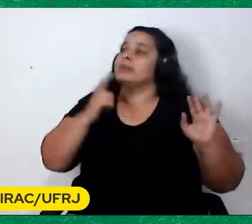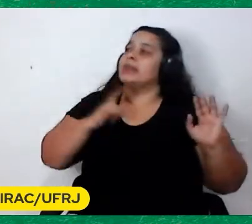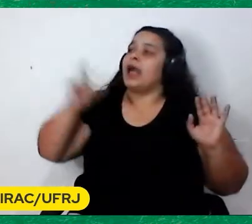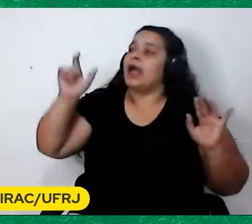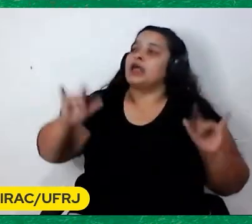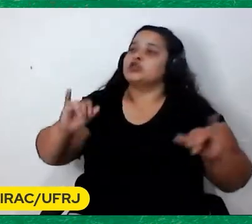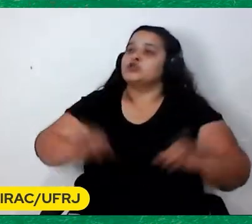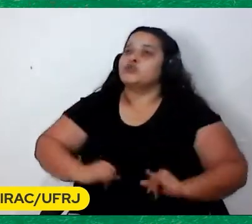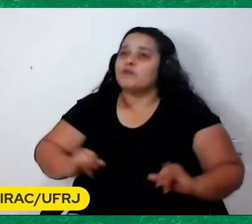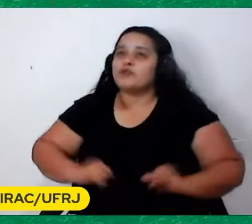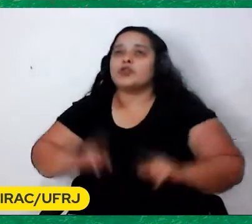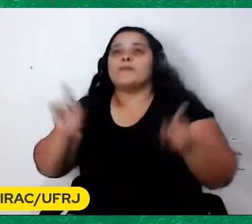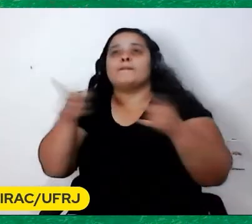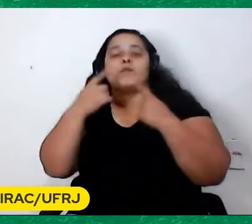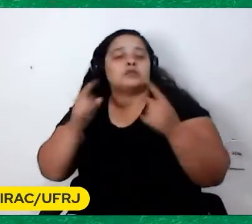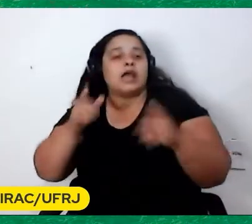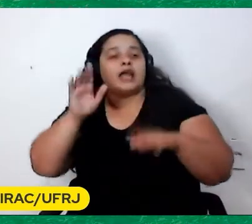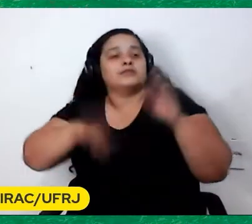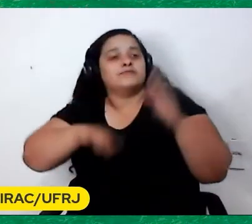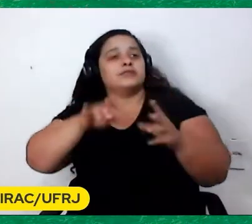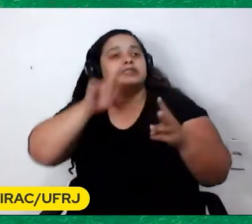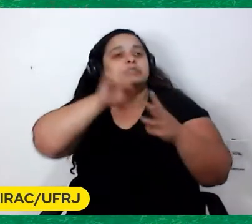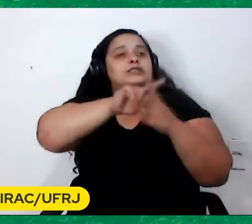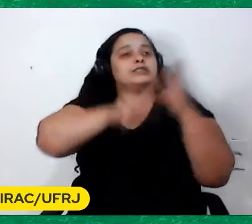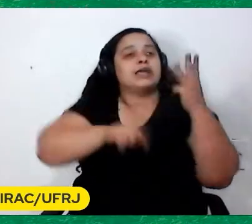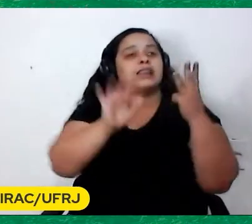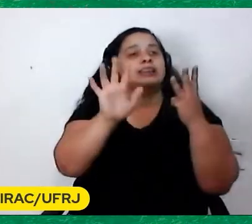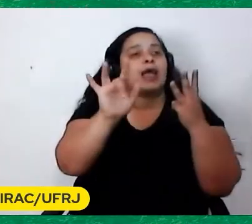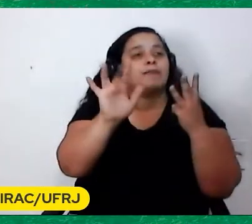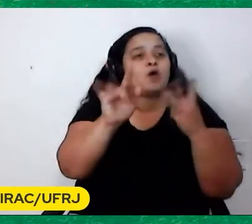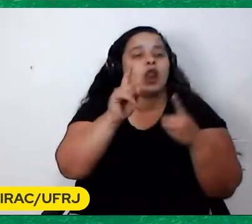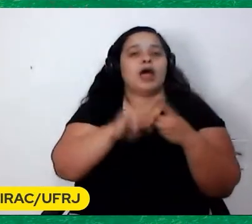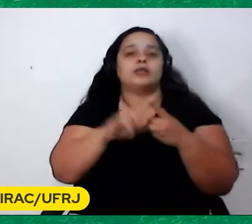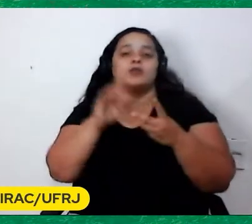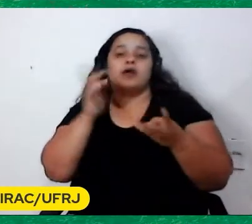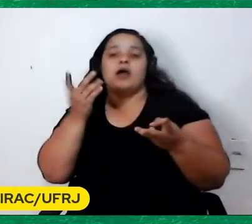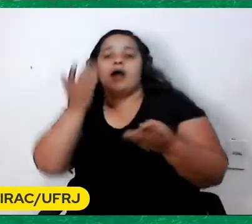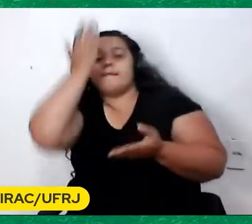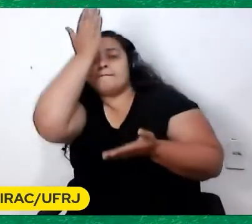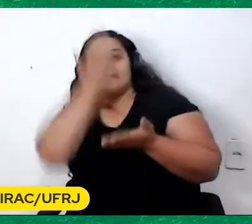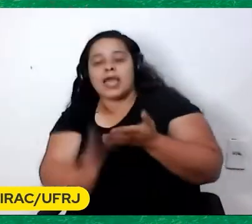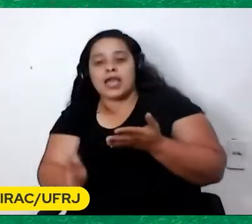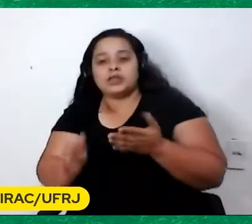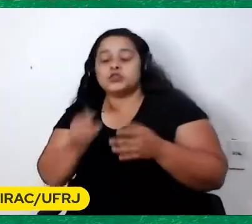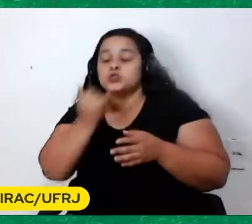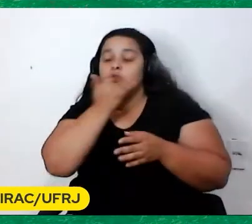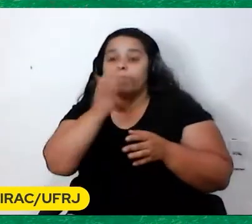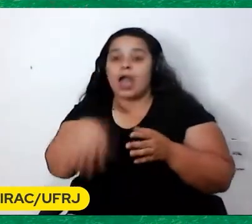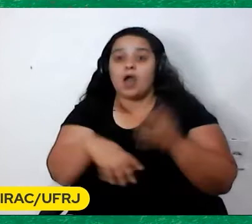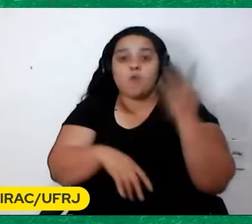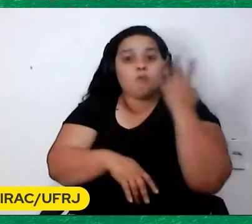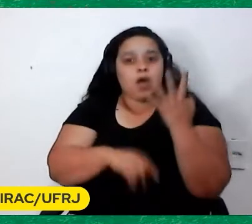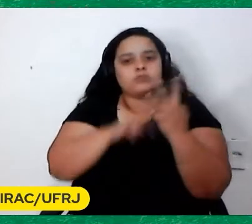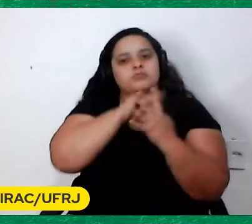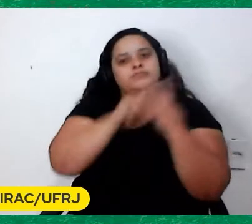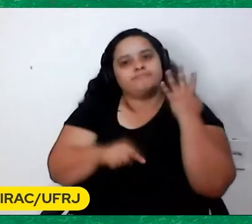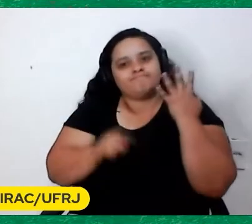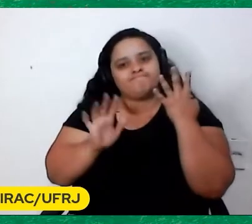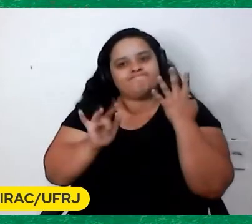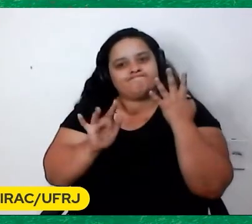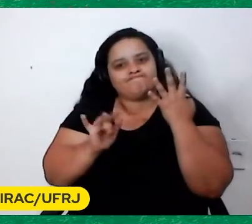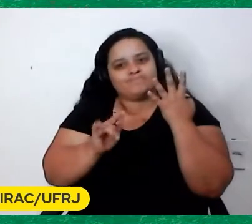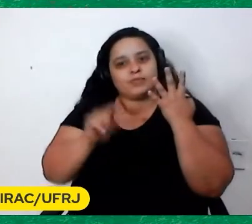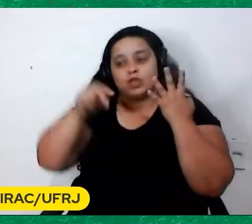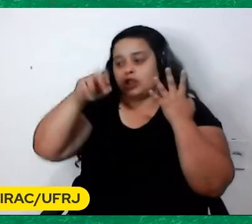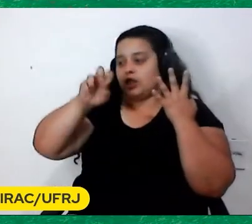mulher É um triângulo amoroso Também Tem um pé de ganha É um quadrilátero Amoroso É um quadrilátero O nervo de